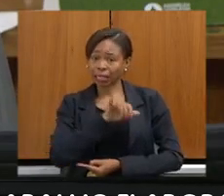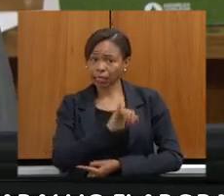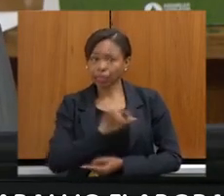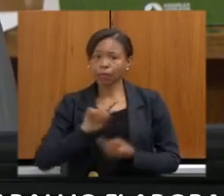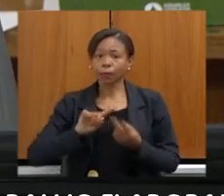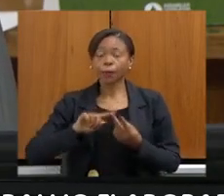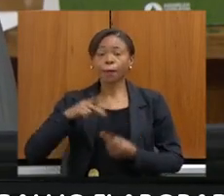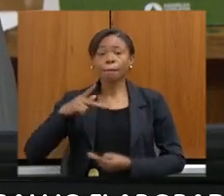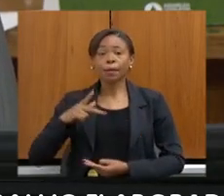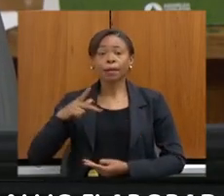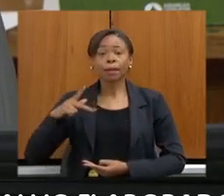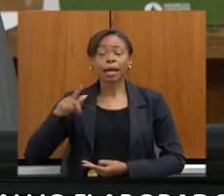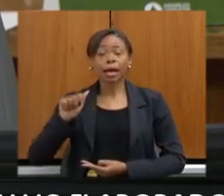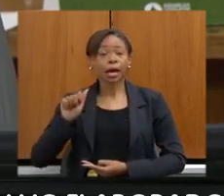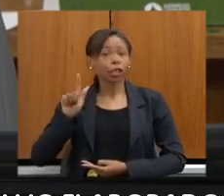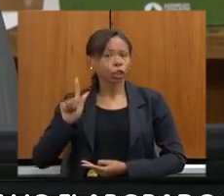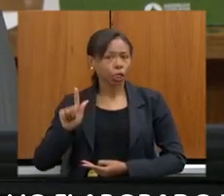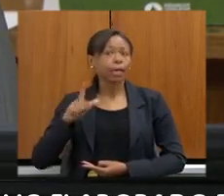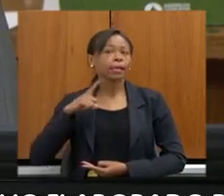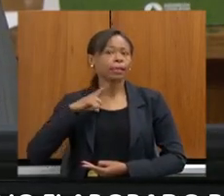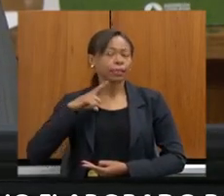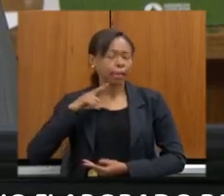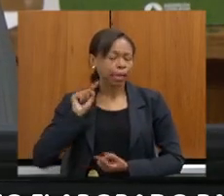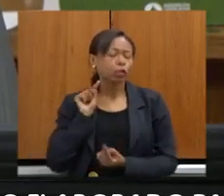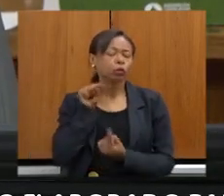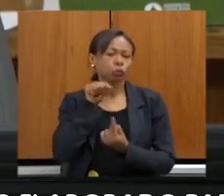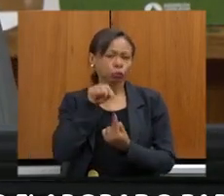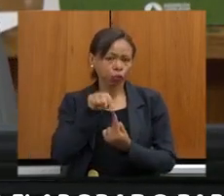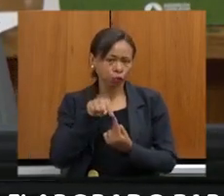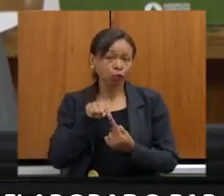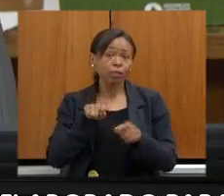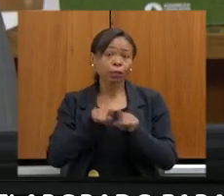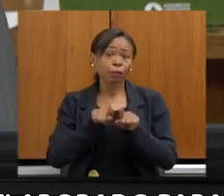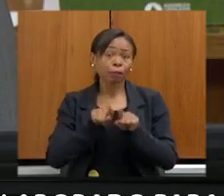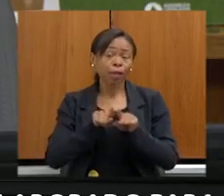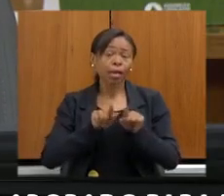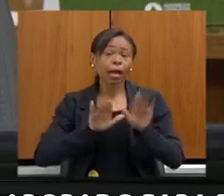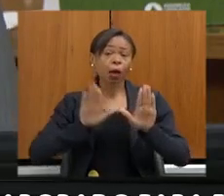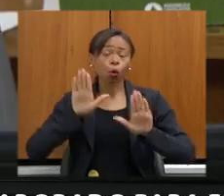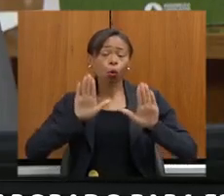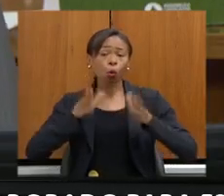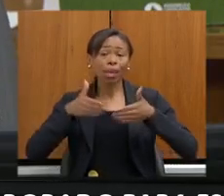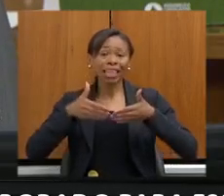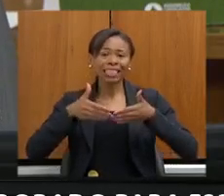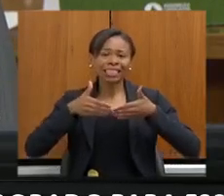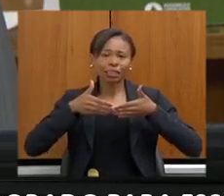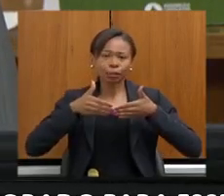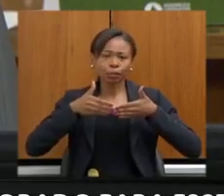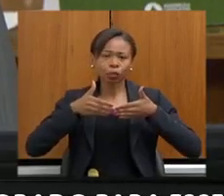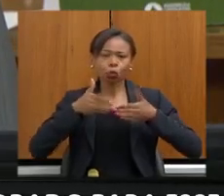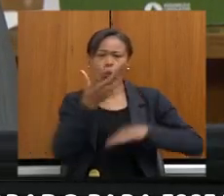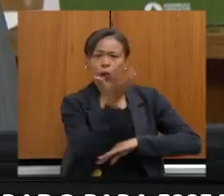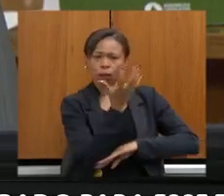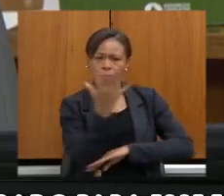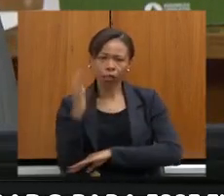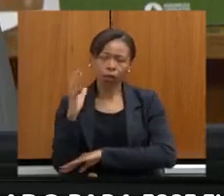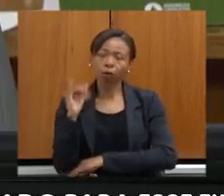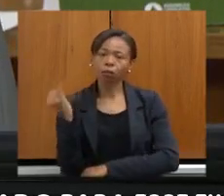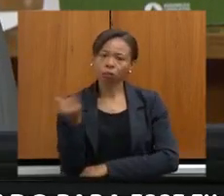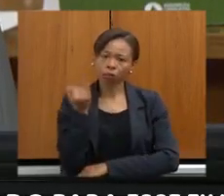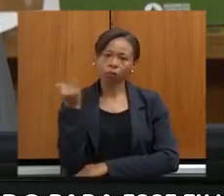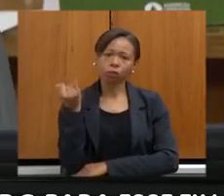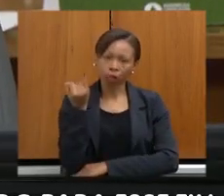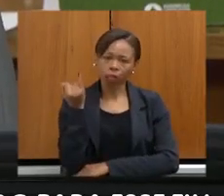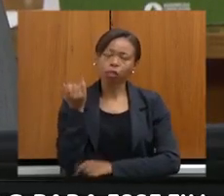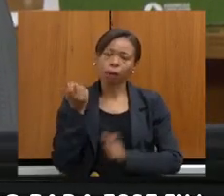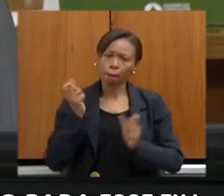cobertura vegetal no Estado de Minas Gerais, e os processos de licenciamento ambiental, eles são muito importantes para que a gente possa avançar